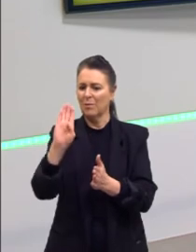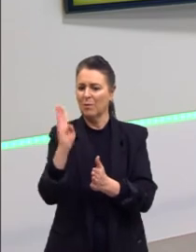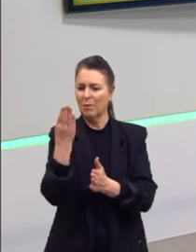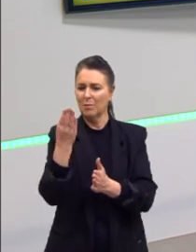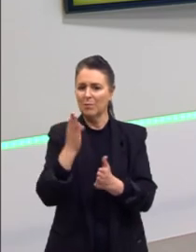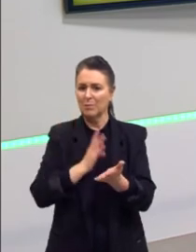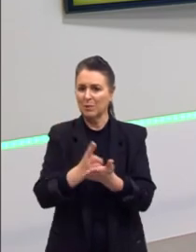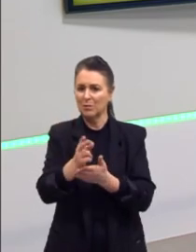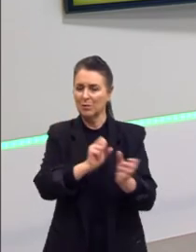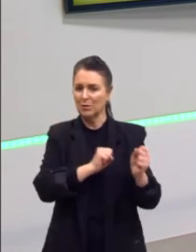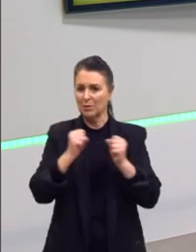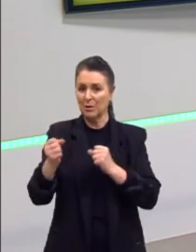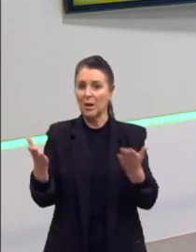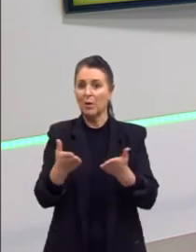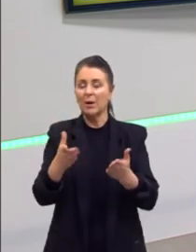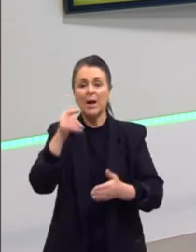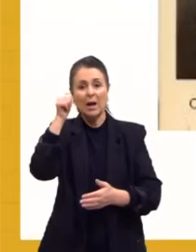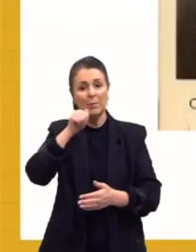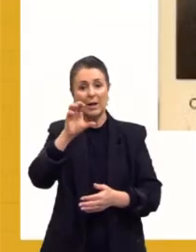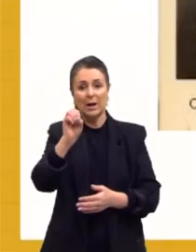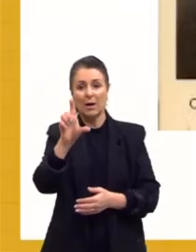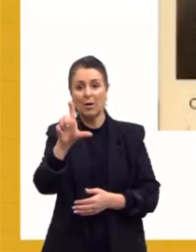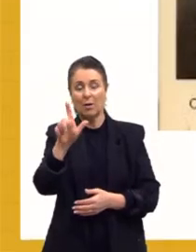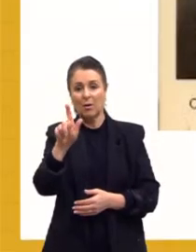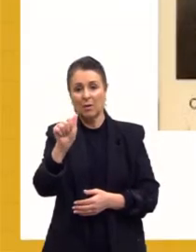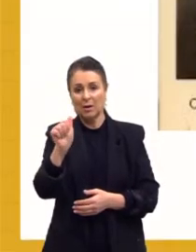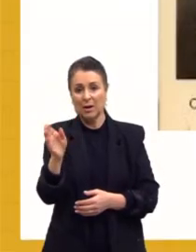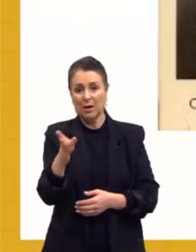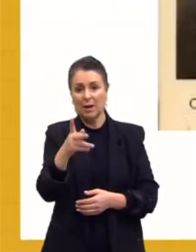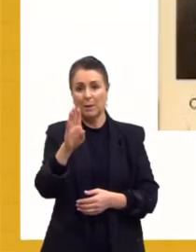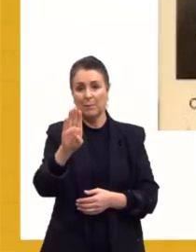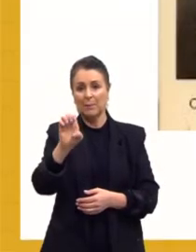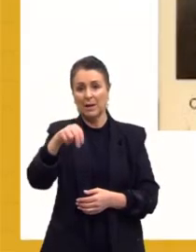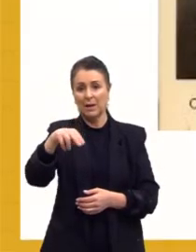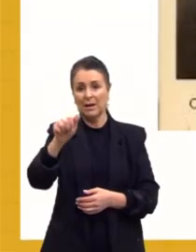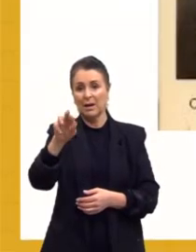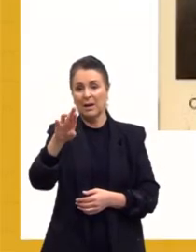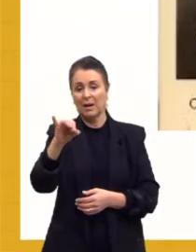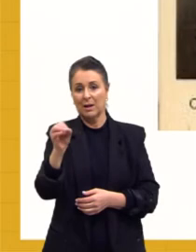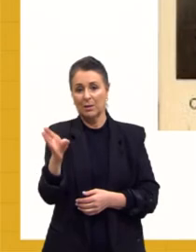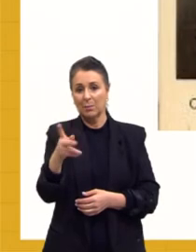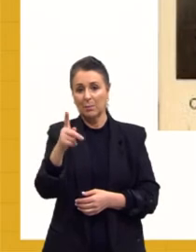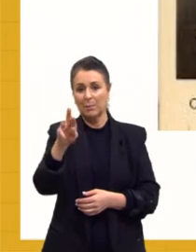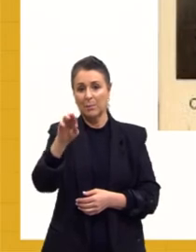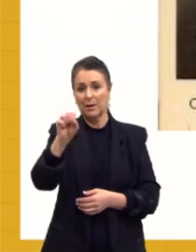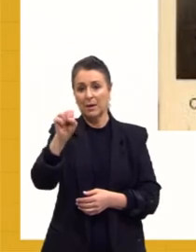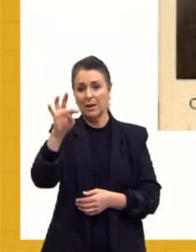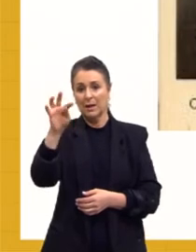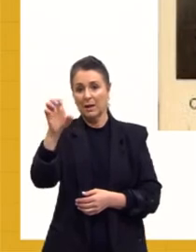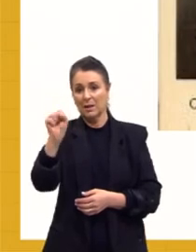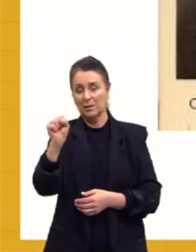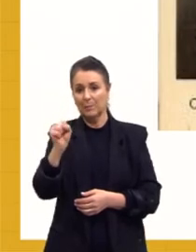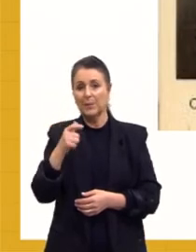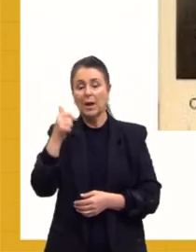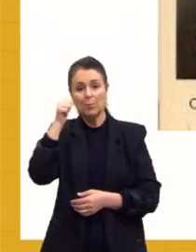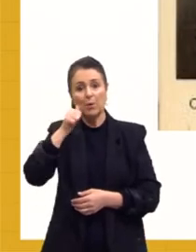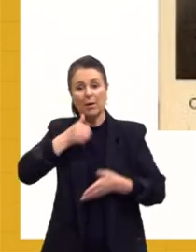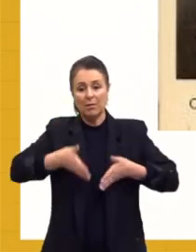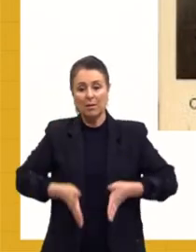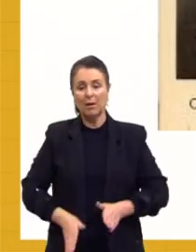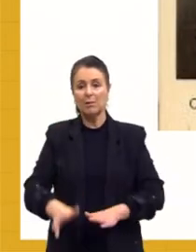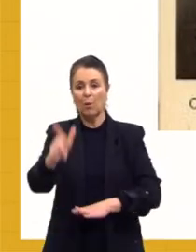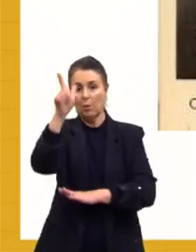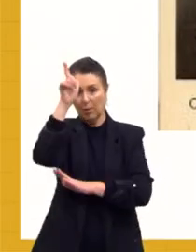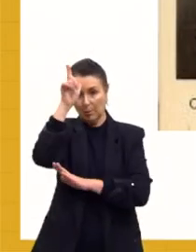E a gente vai falar aqui da Olga Benário Prestes, que era companheira de Luiz Carlos Prestes, ela era alemã, veio aqui para o